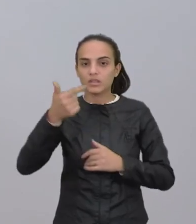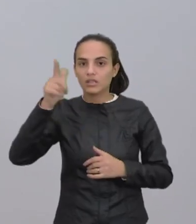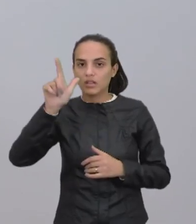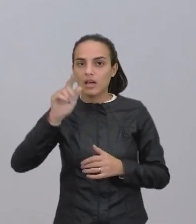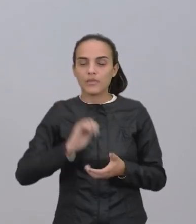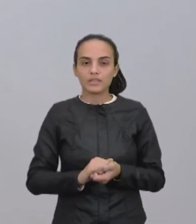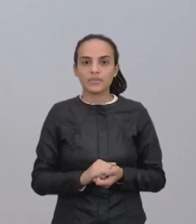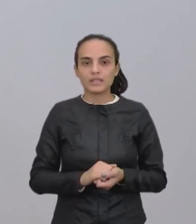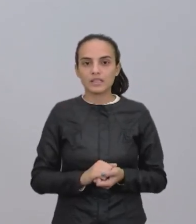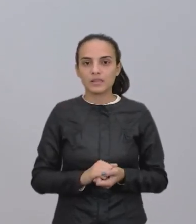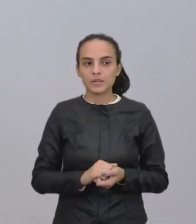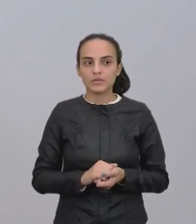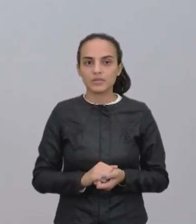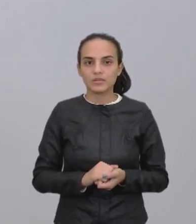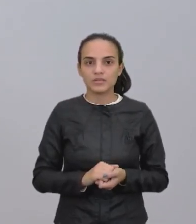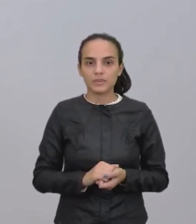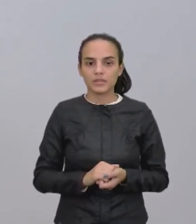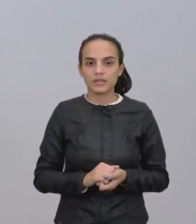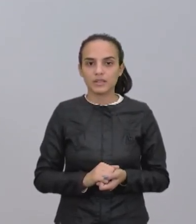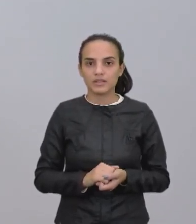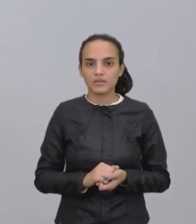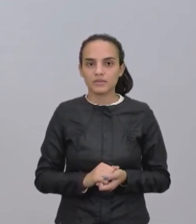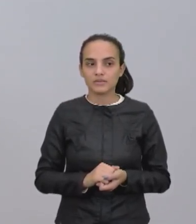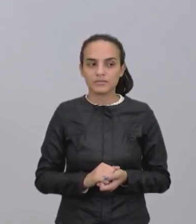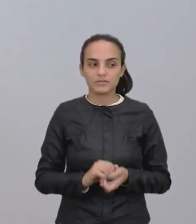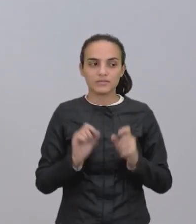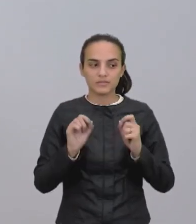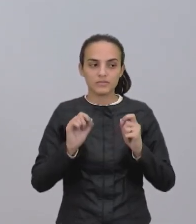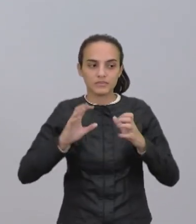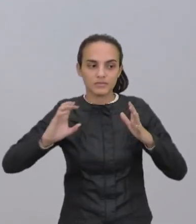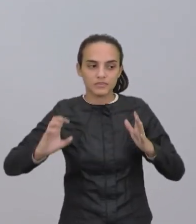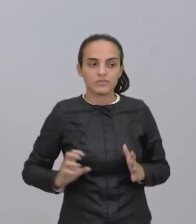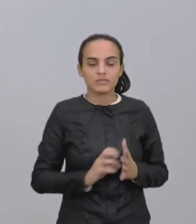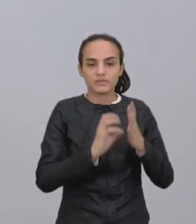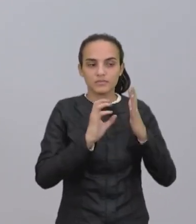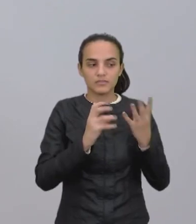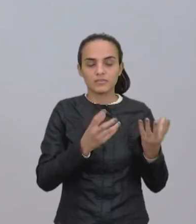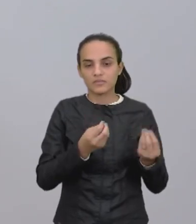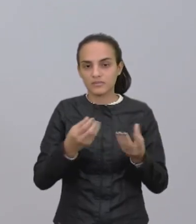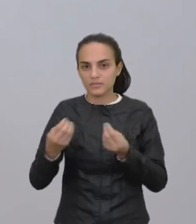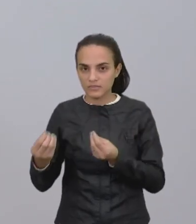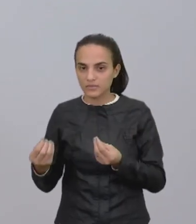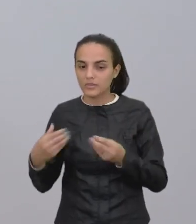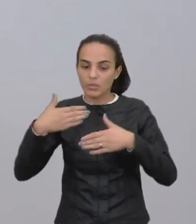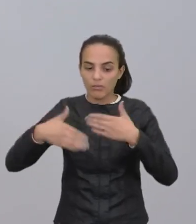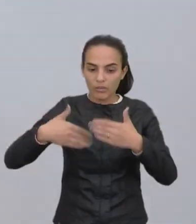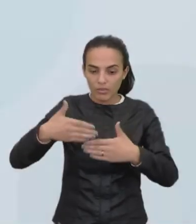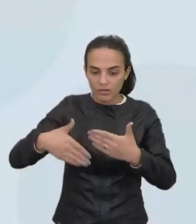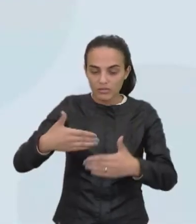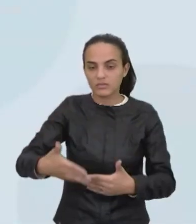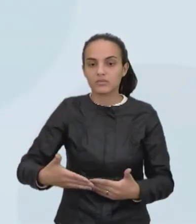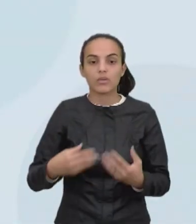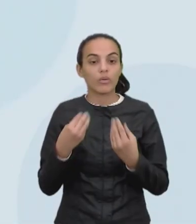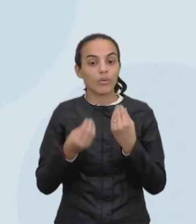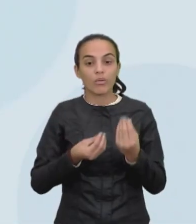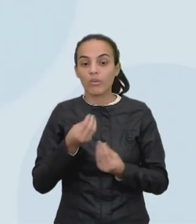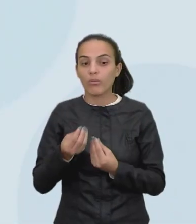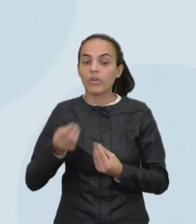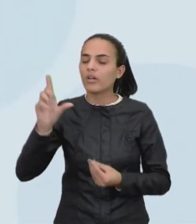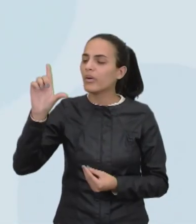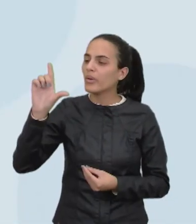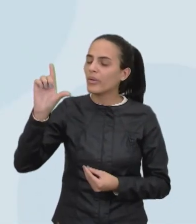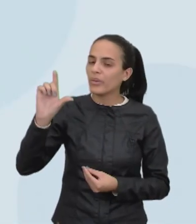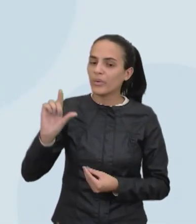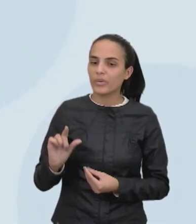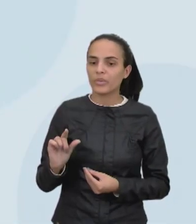solucionar ou minimizar esses efeitos? Apesar de tantos progressos, como minimizar